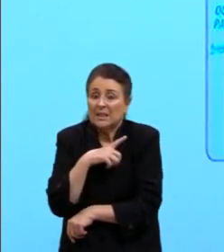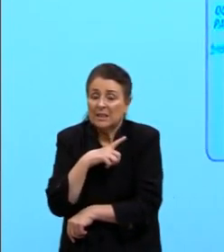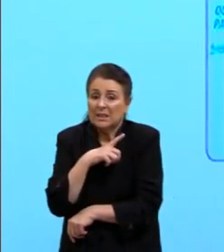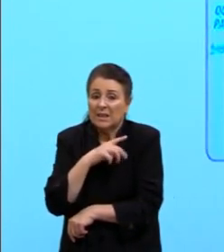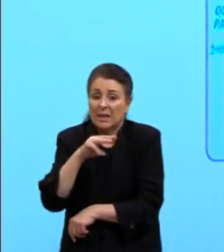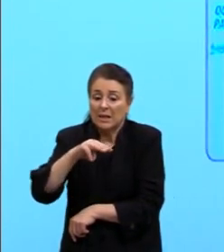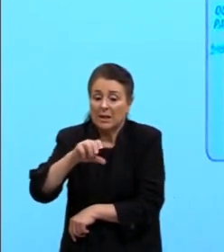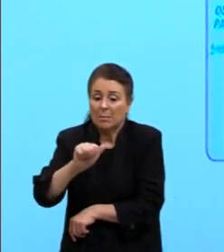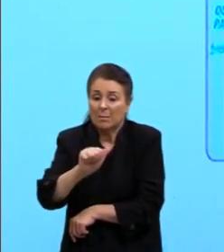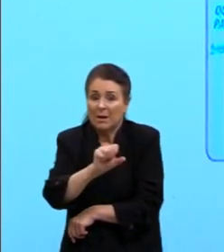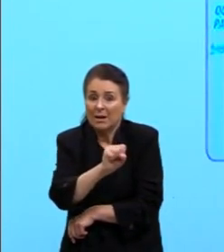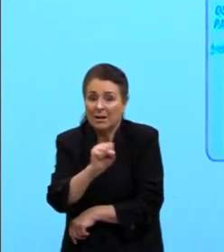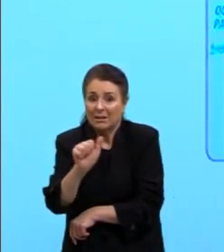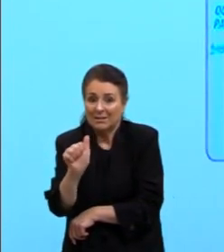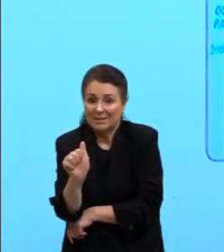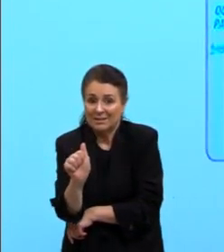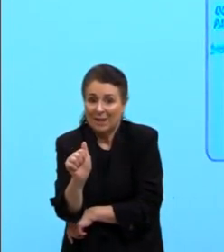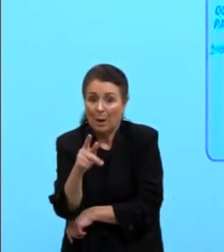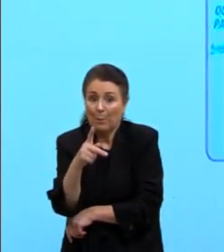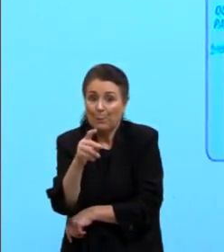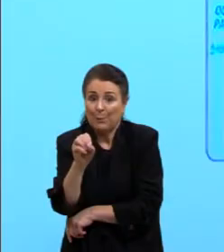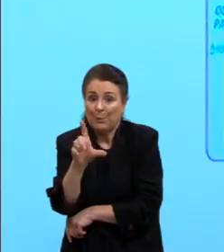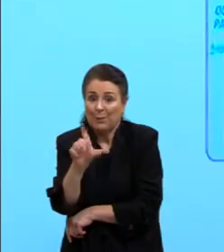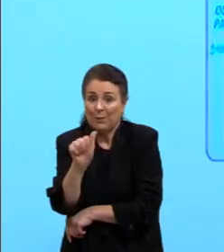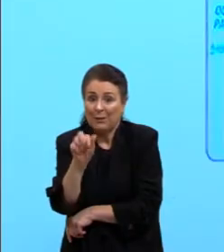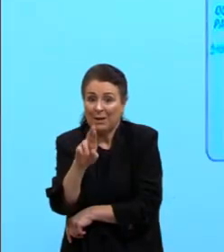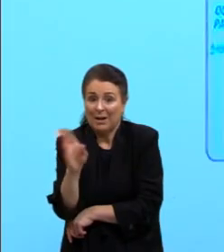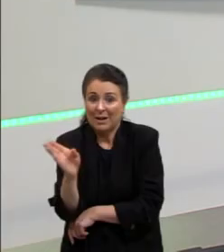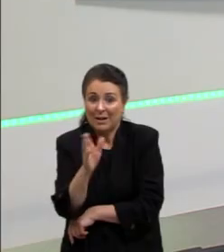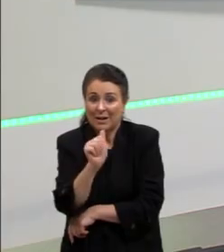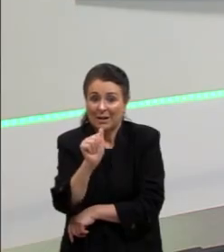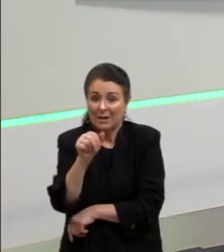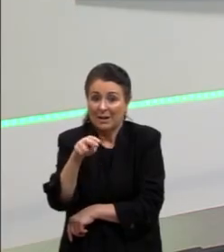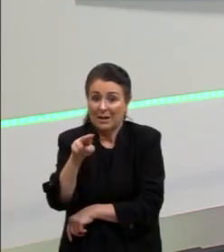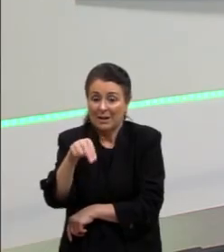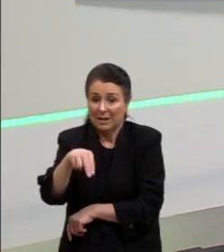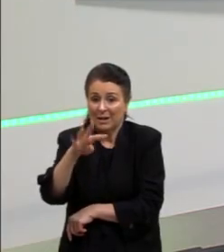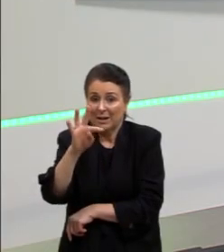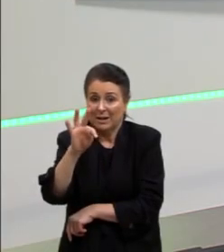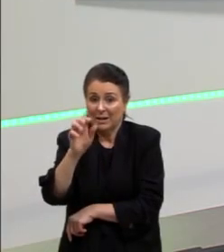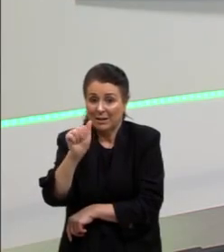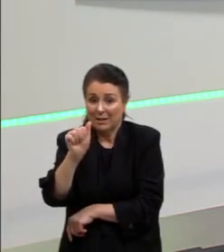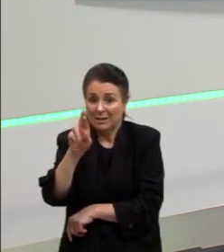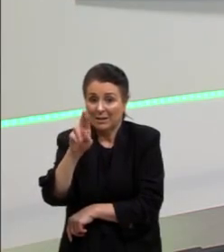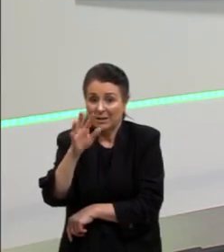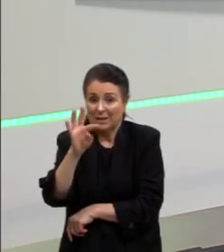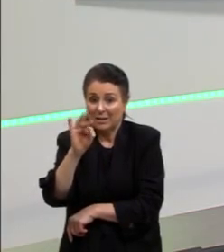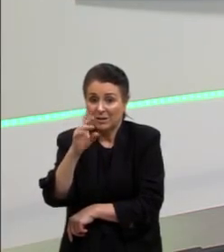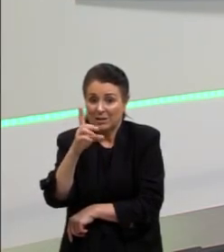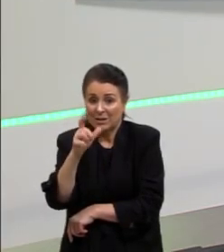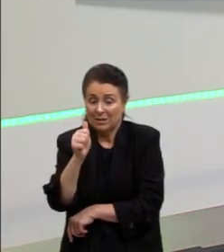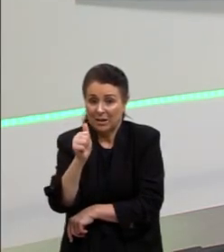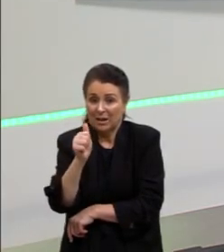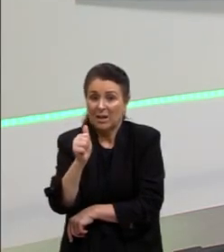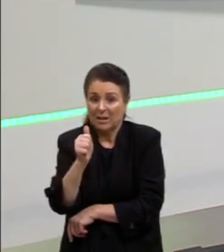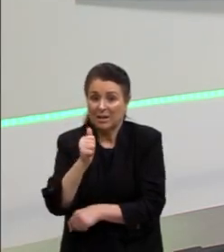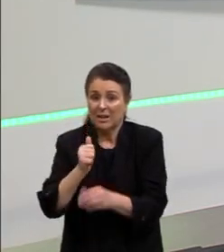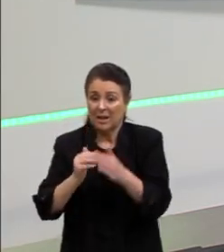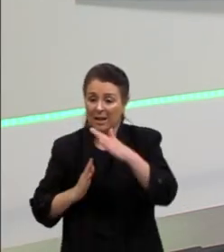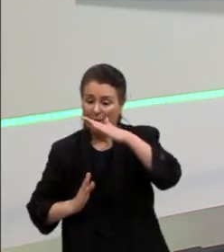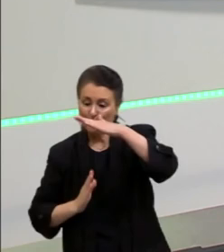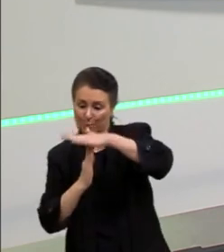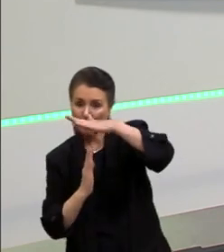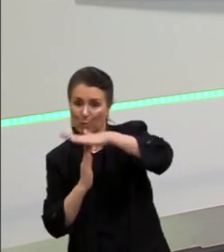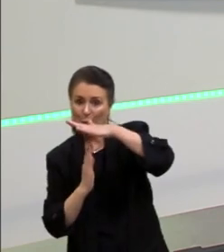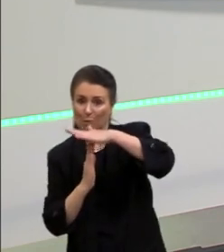a massa, né, a polar Antártida atuando, que ela consegue empurrar frio quase lá no Equador, né, levando